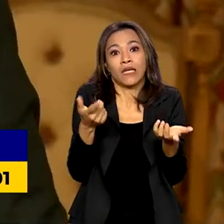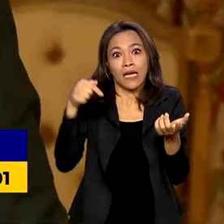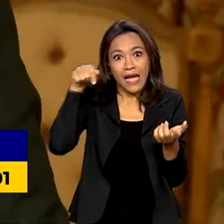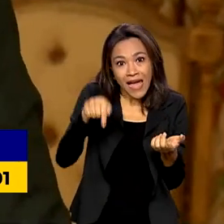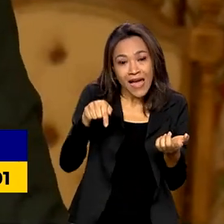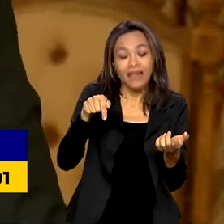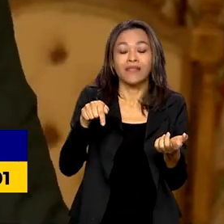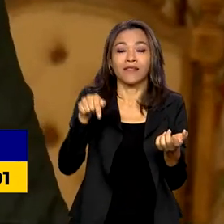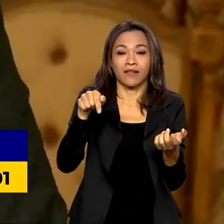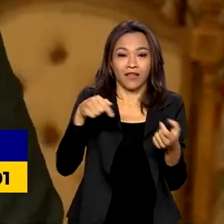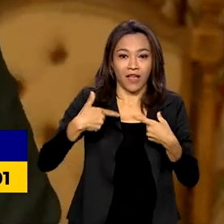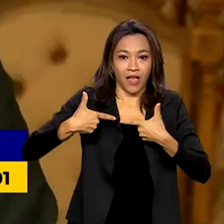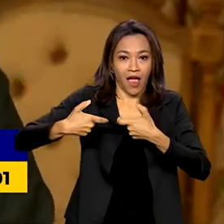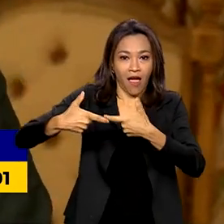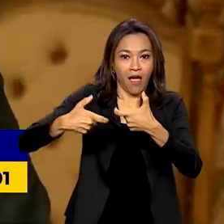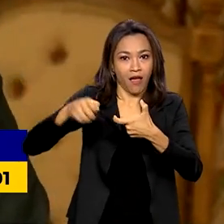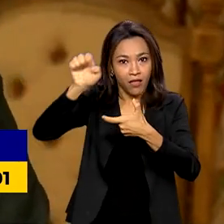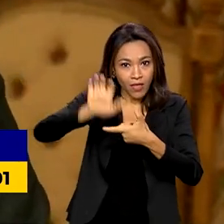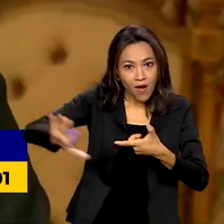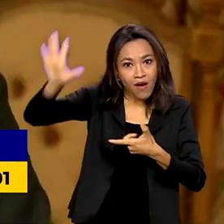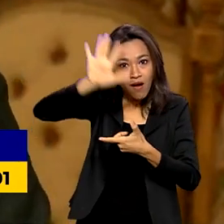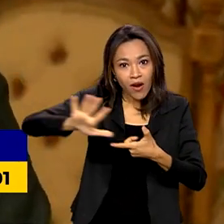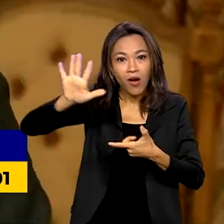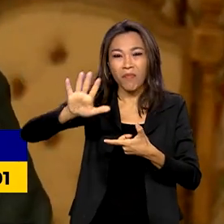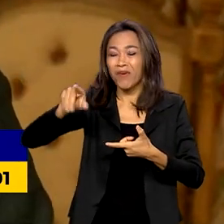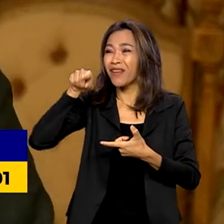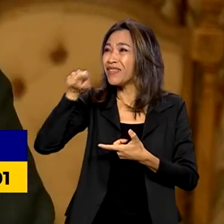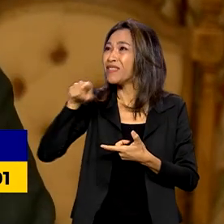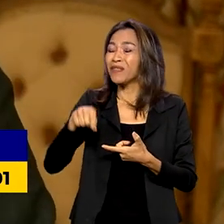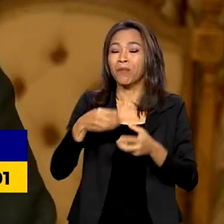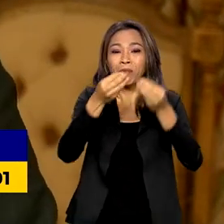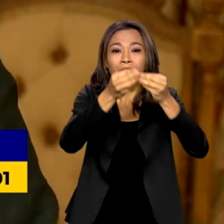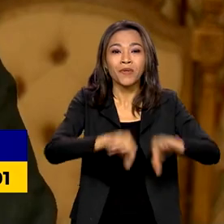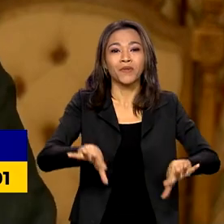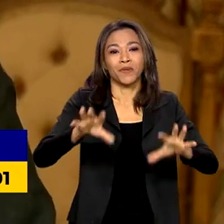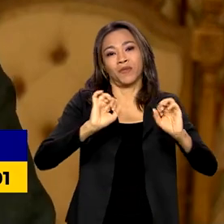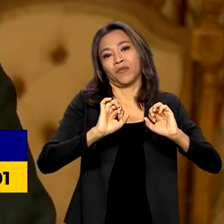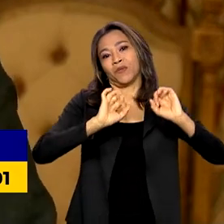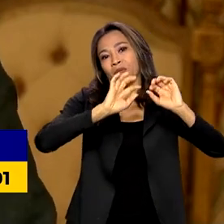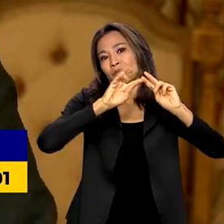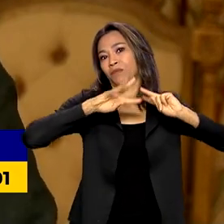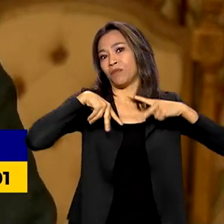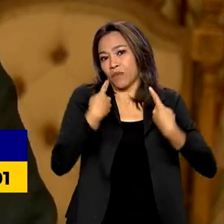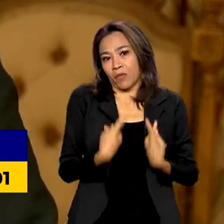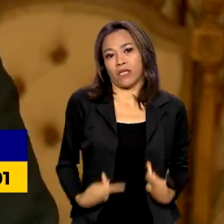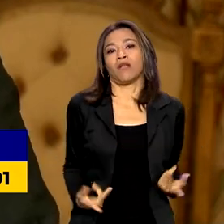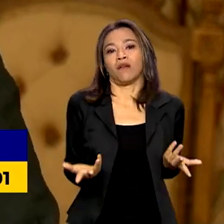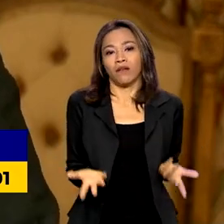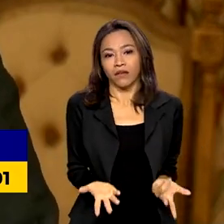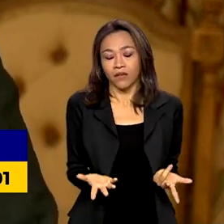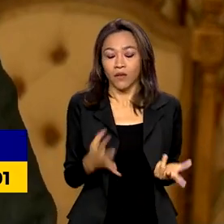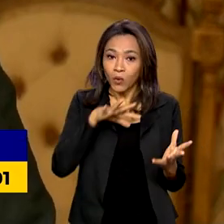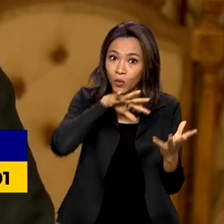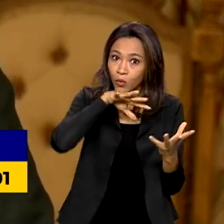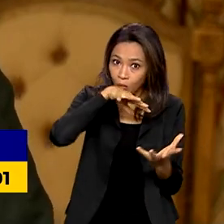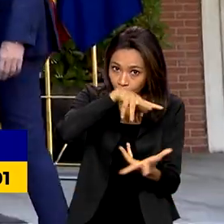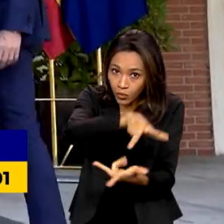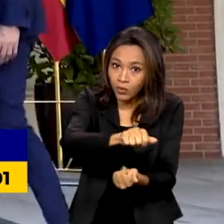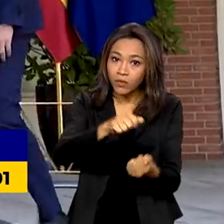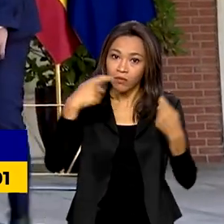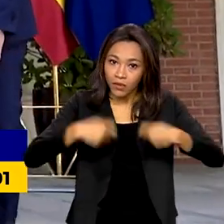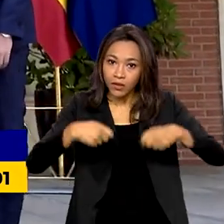é uma tragédia para a humanidade. O mundo precisa de paz.